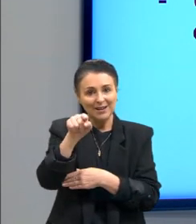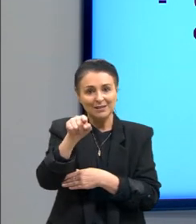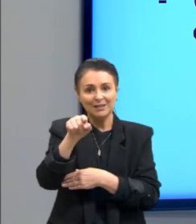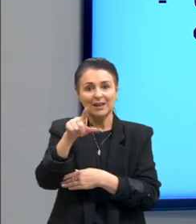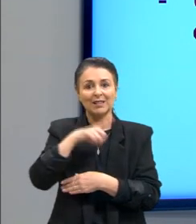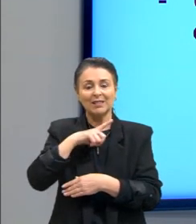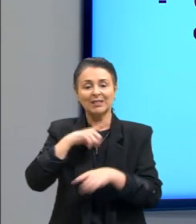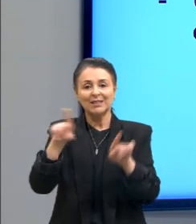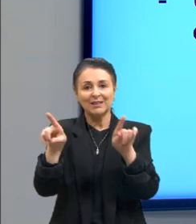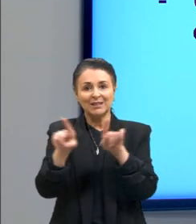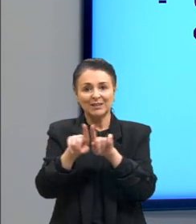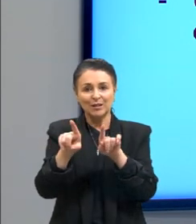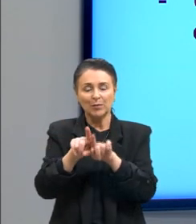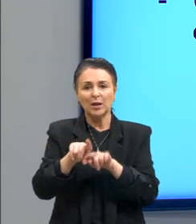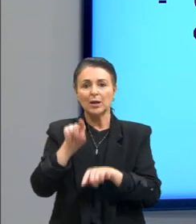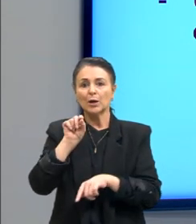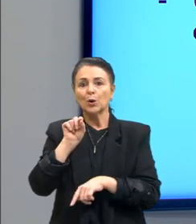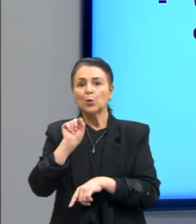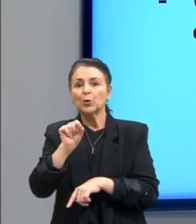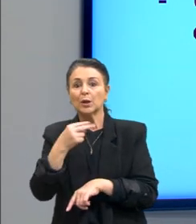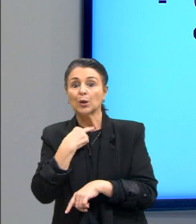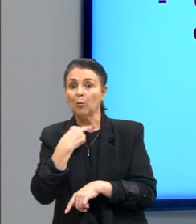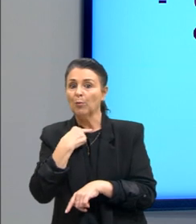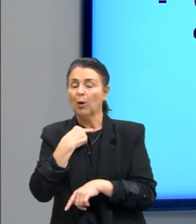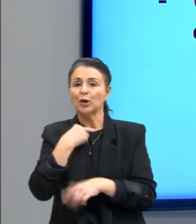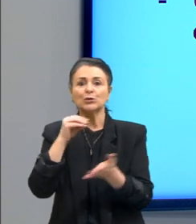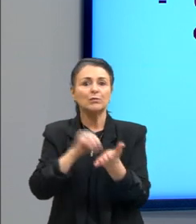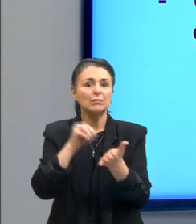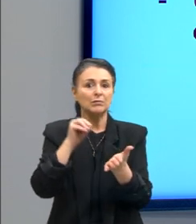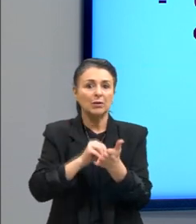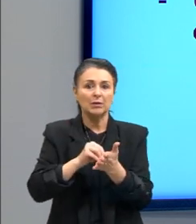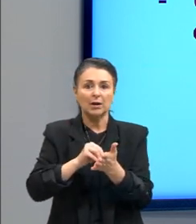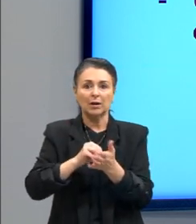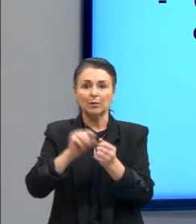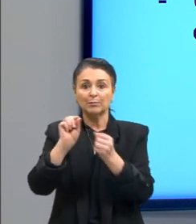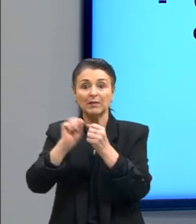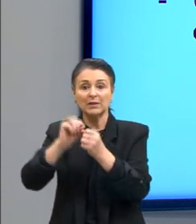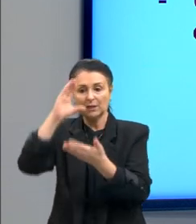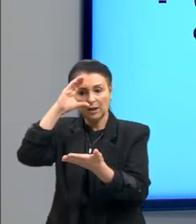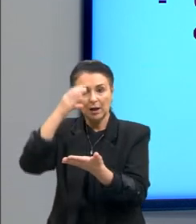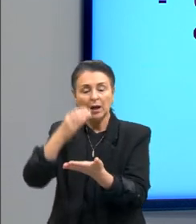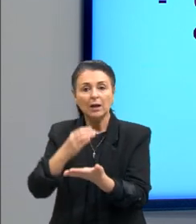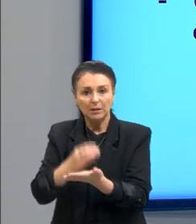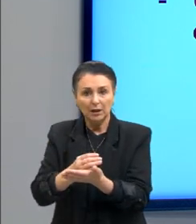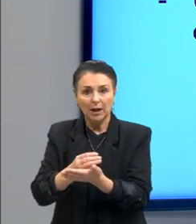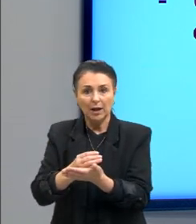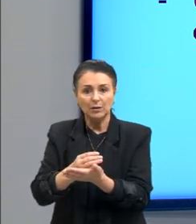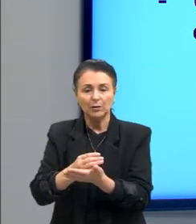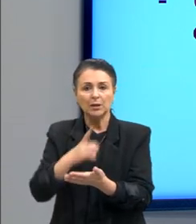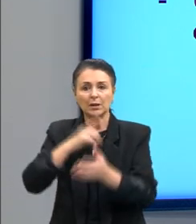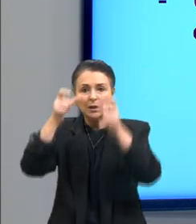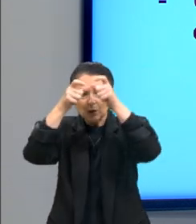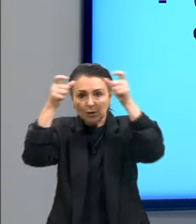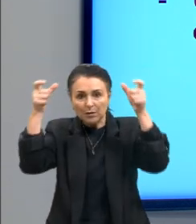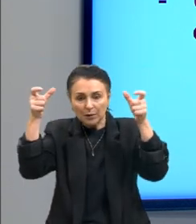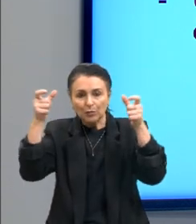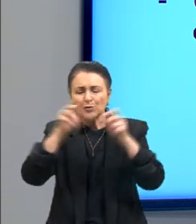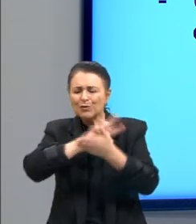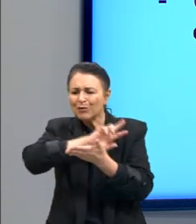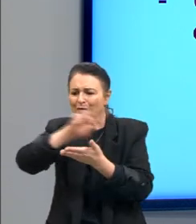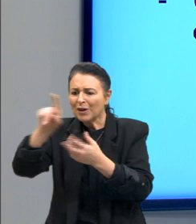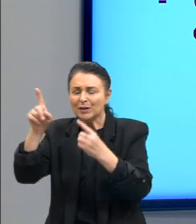também o que não pode faltar né para construir uma tese a partir do conhecimento dos diferentes tipos de frase introdutória